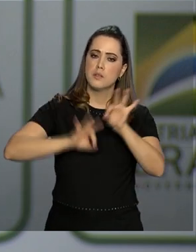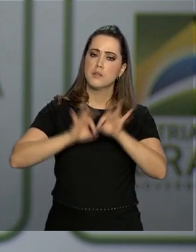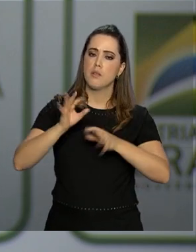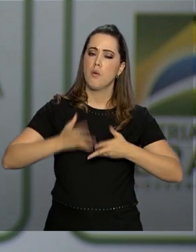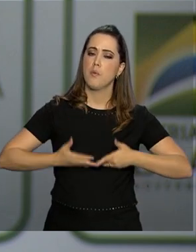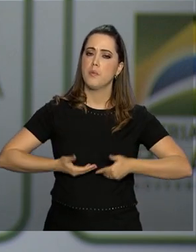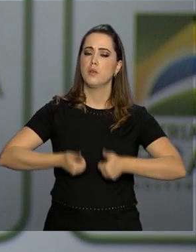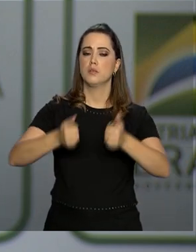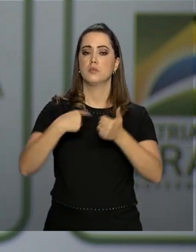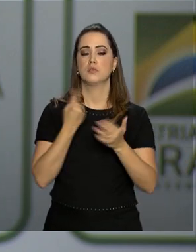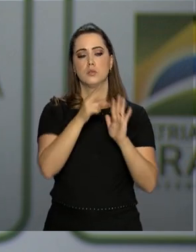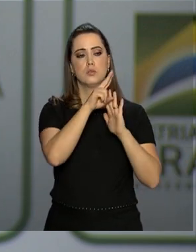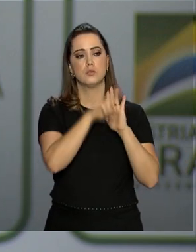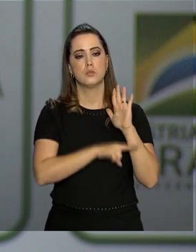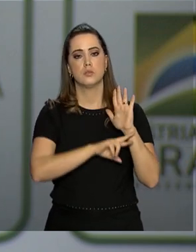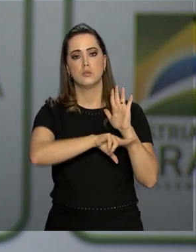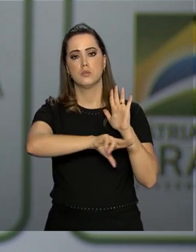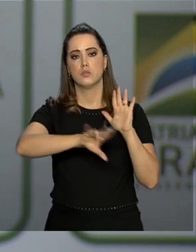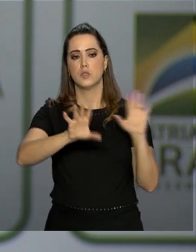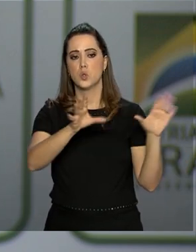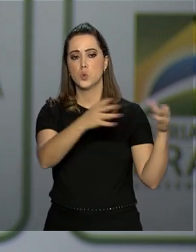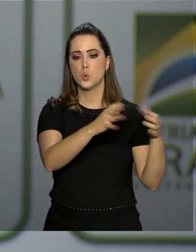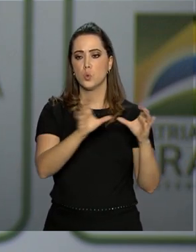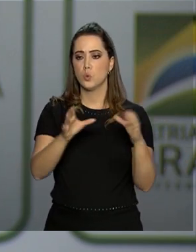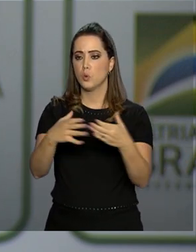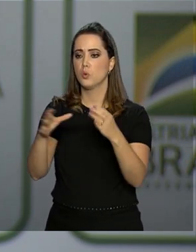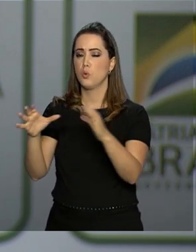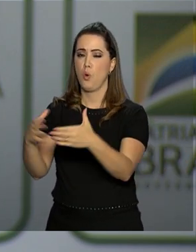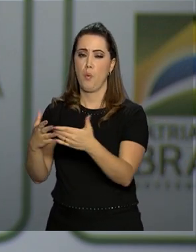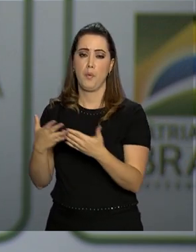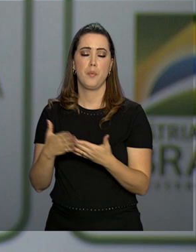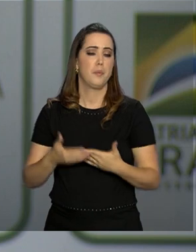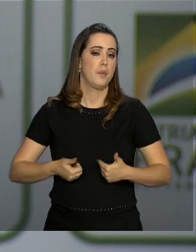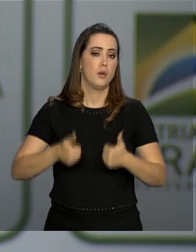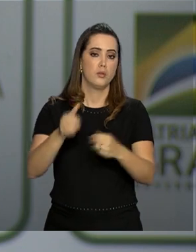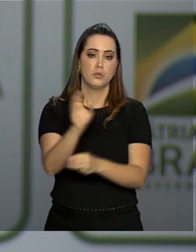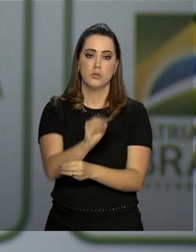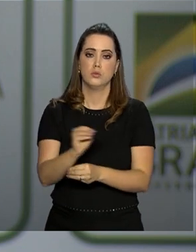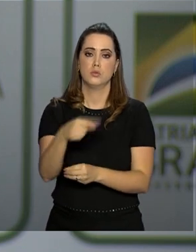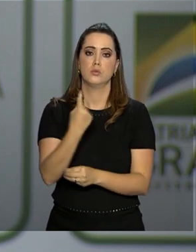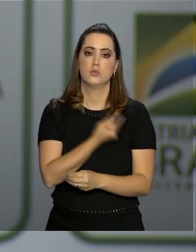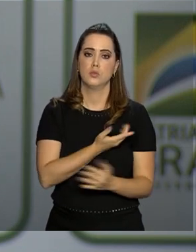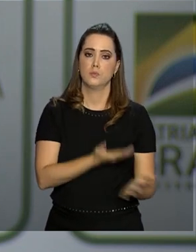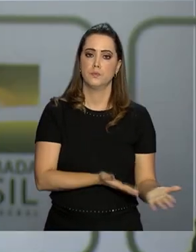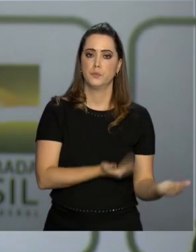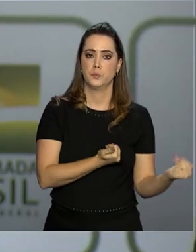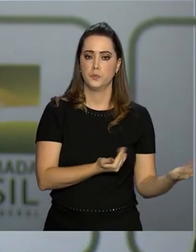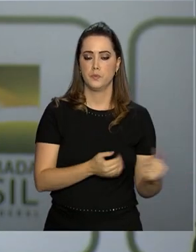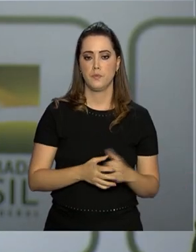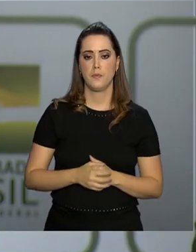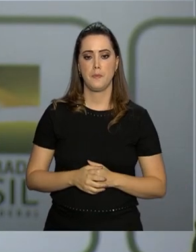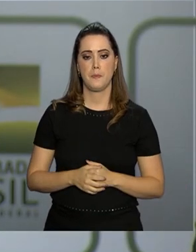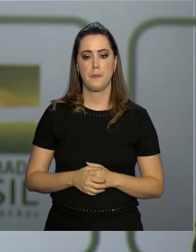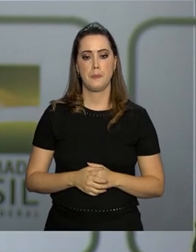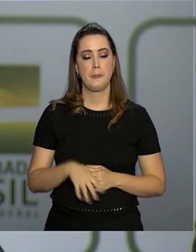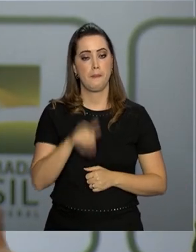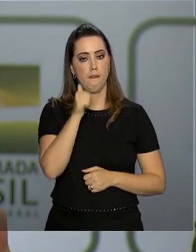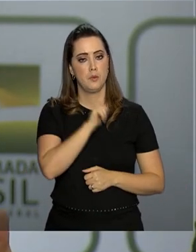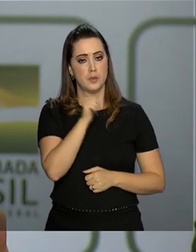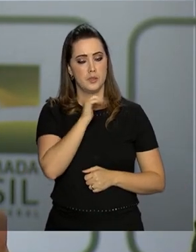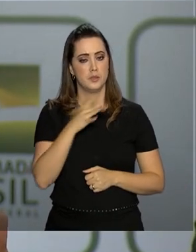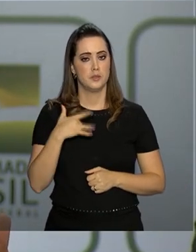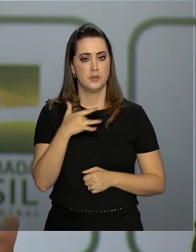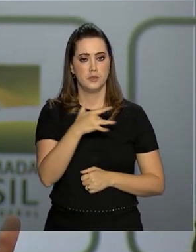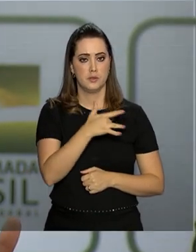dos nossos dispositivos nas diferentes áreas para melhor atender os nossos adolescentes. Segundo o ministro da